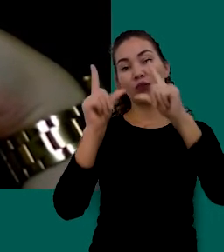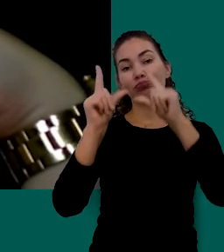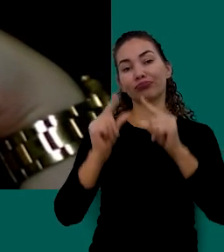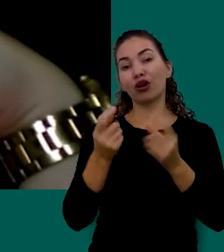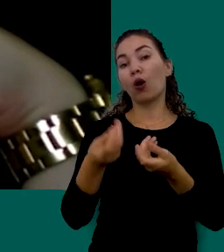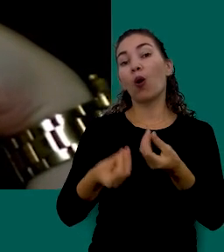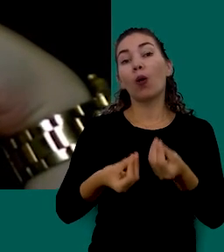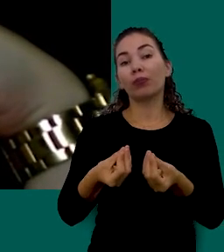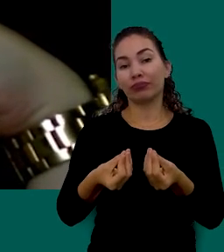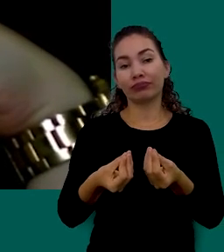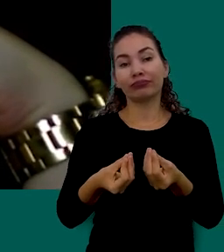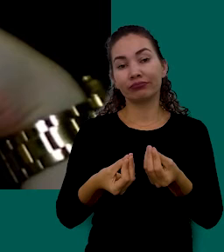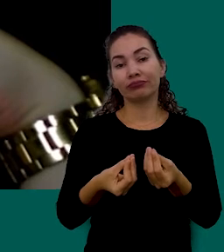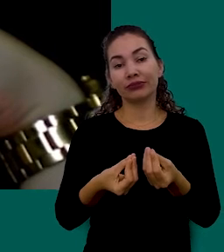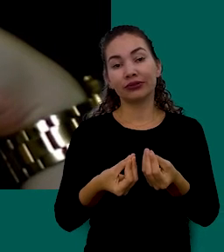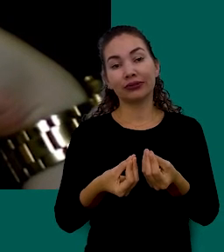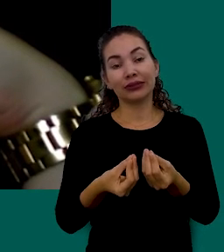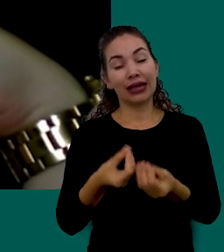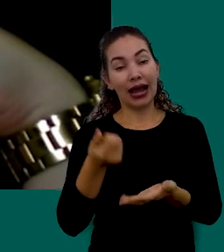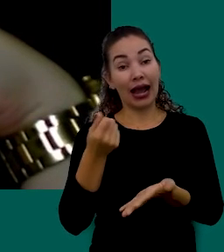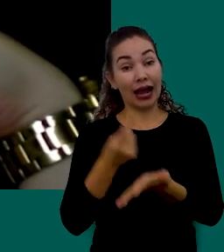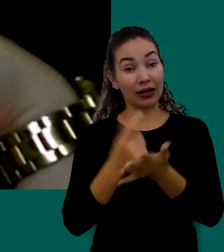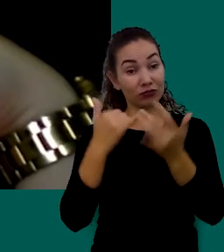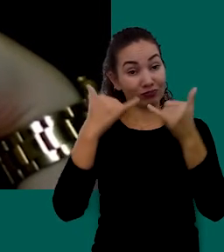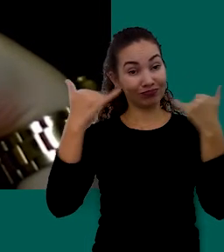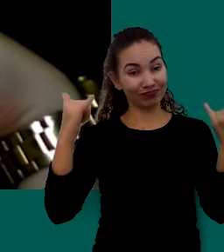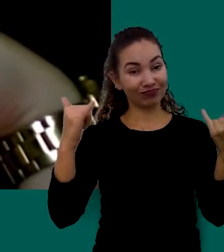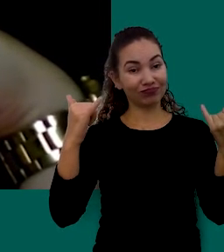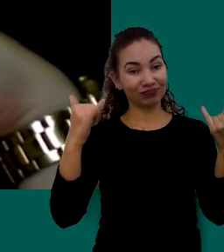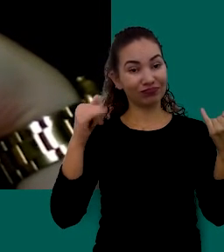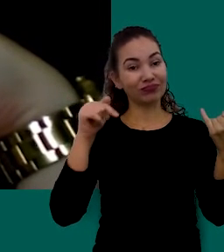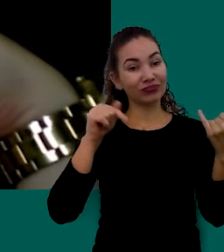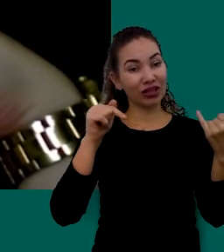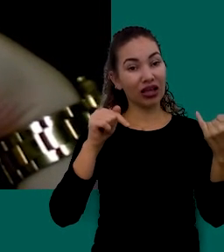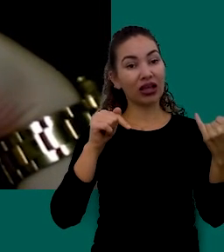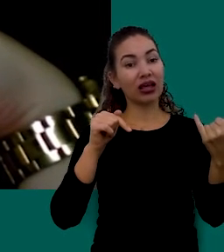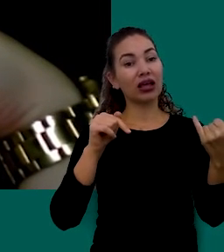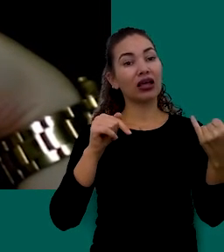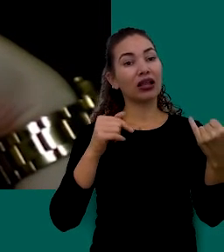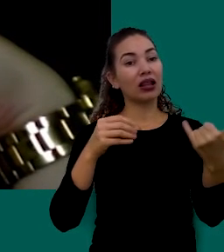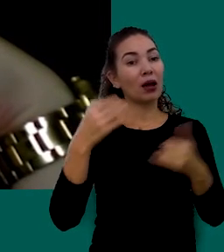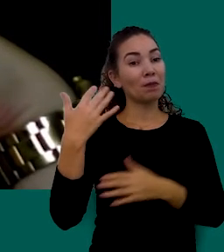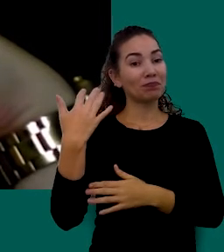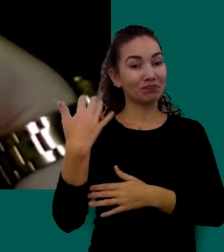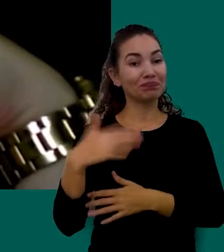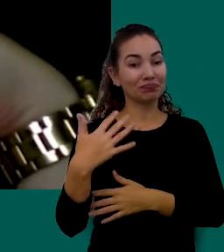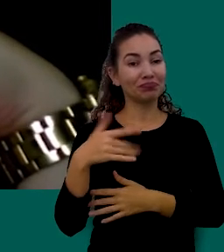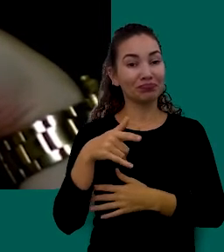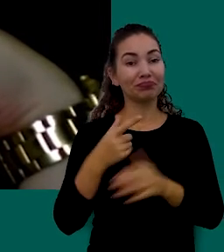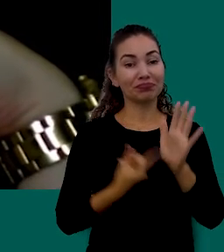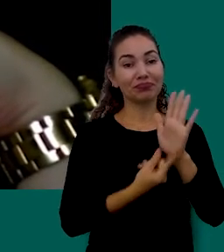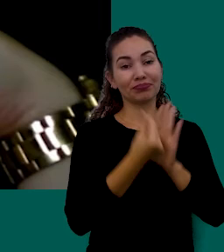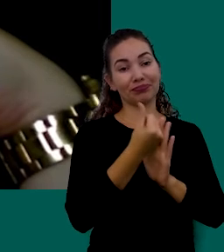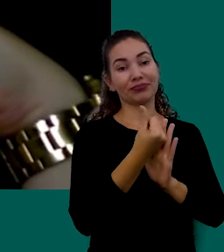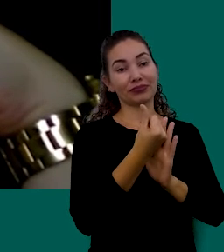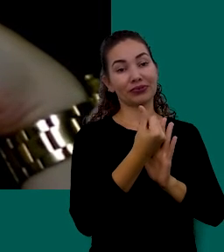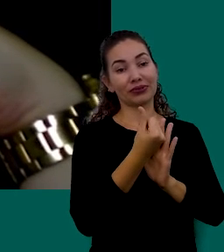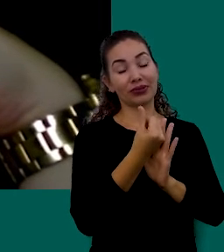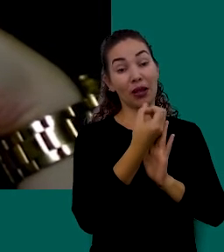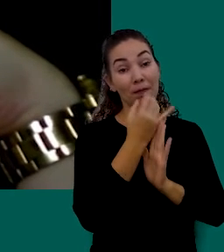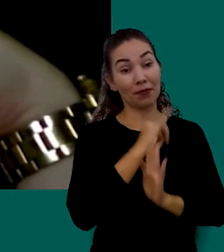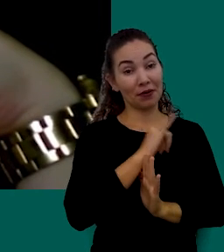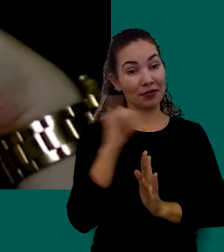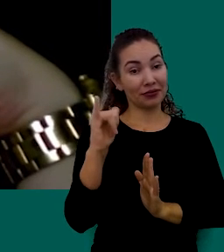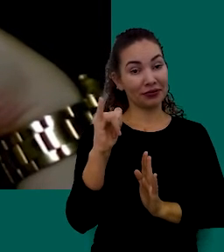A Conta De Energia Ela Pode Comprometer Muito O Seu Orçamento E Uma Boa